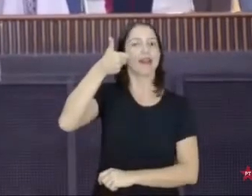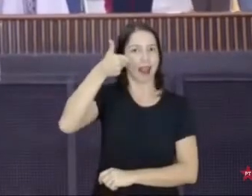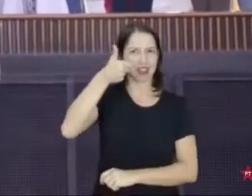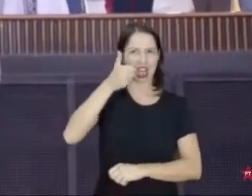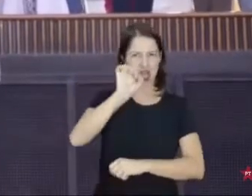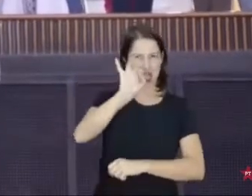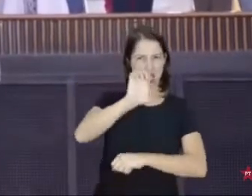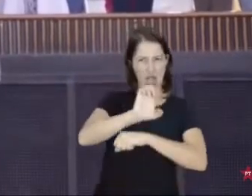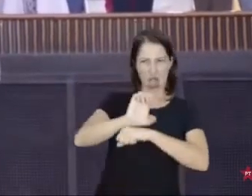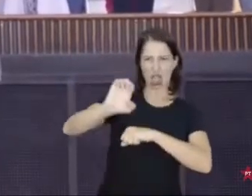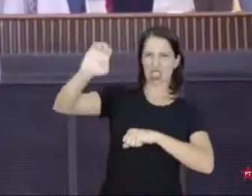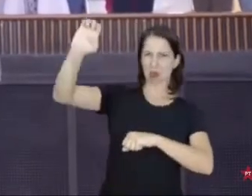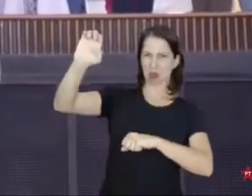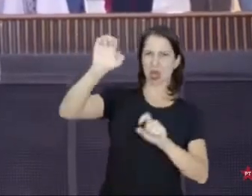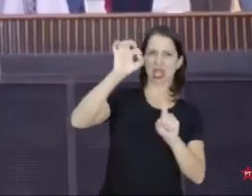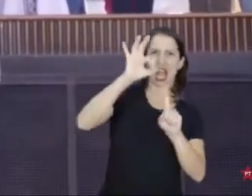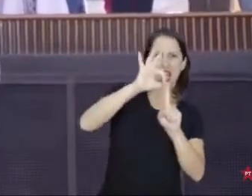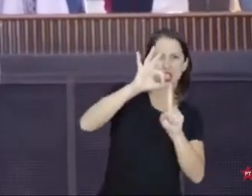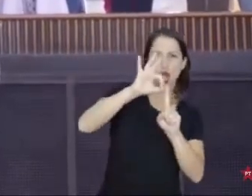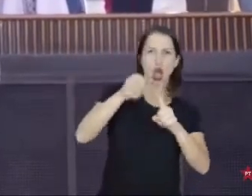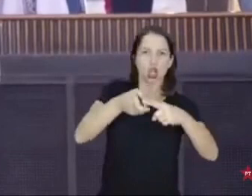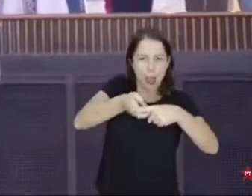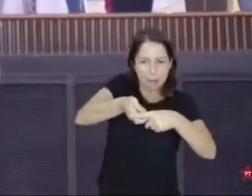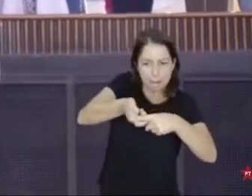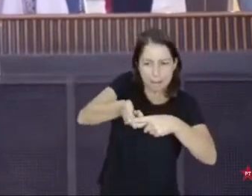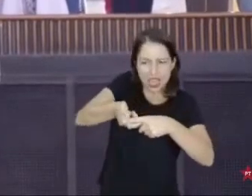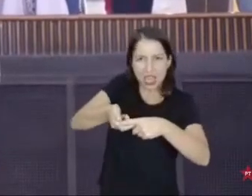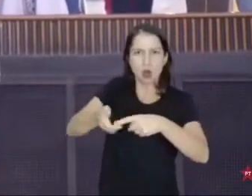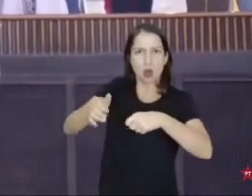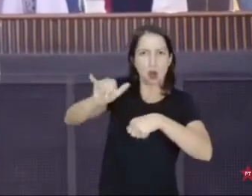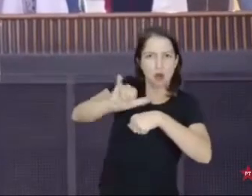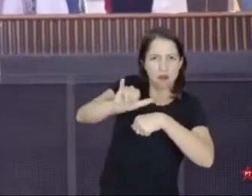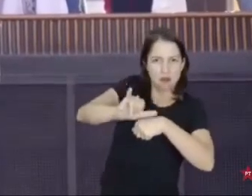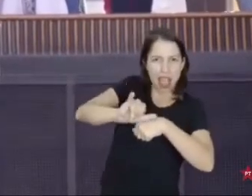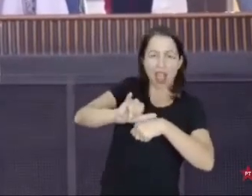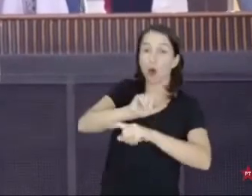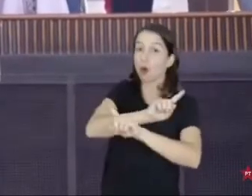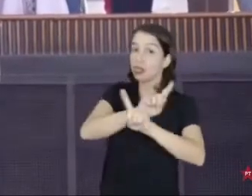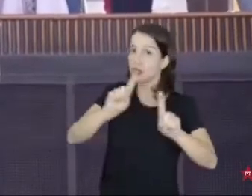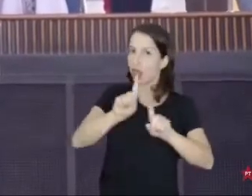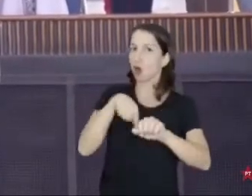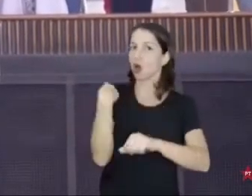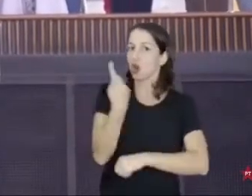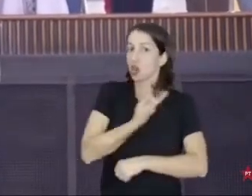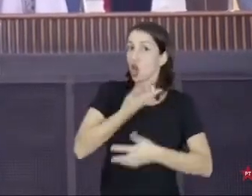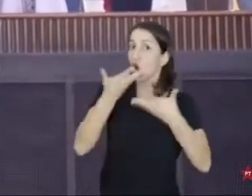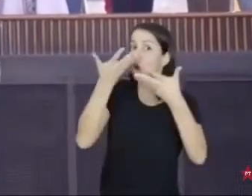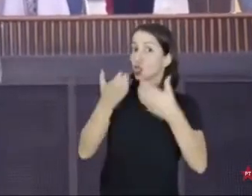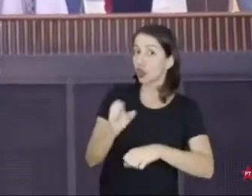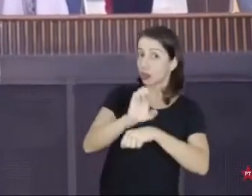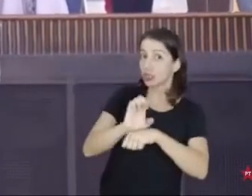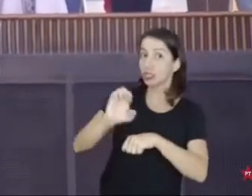soja, de milho ou de miner de ferro. A gente vai ser exportador de inteligência, de conhecimento,